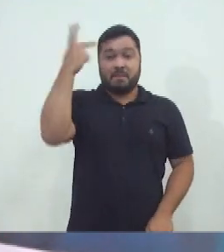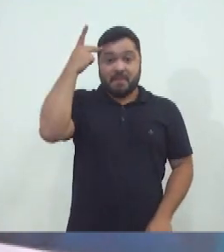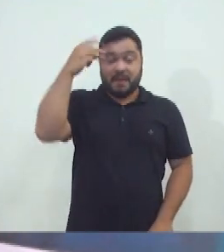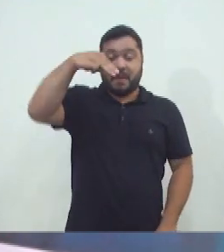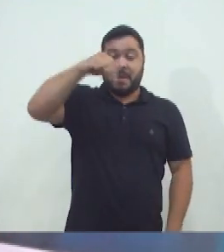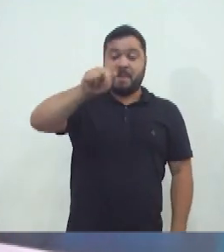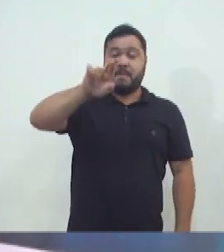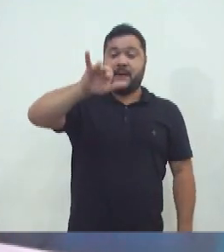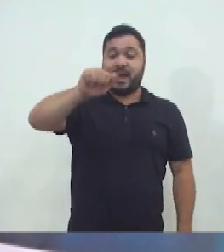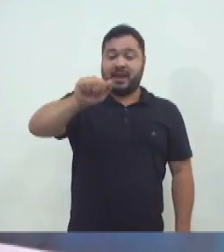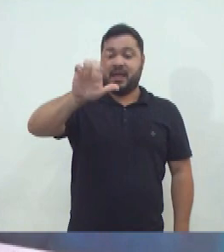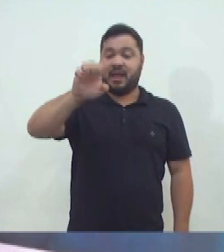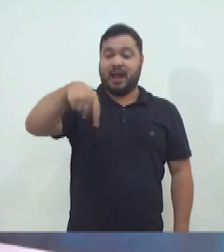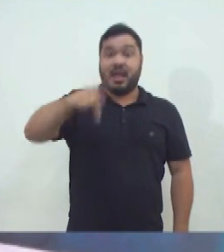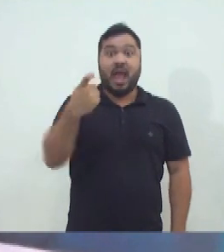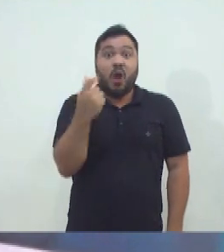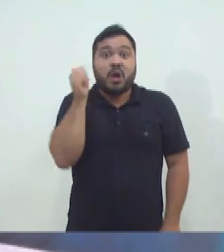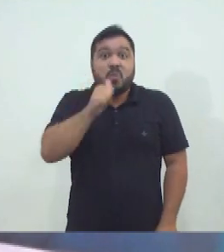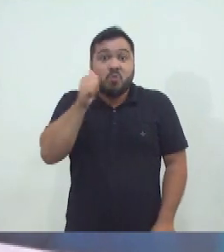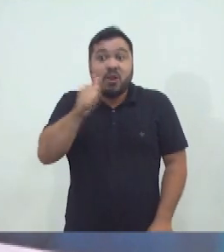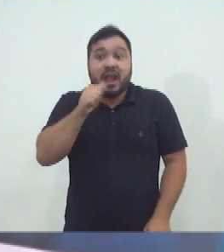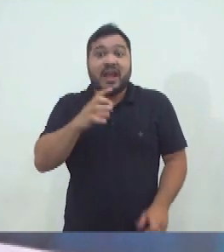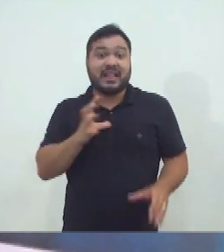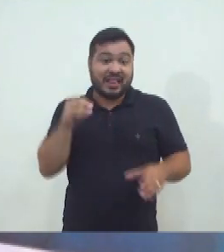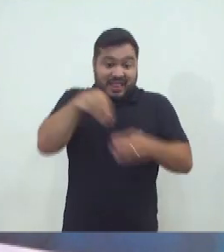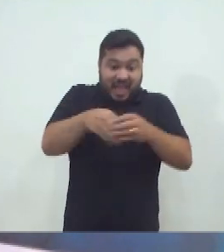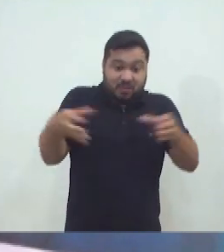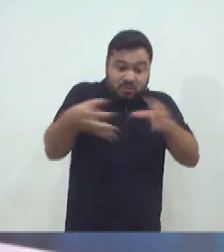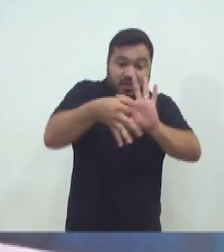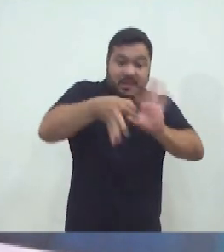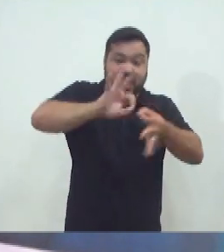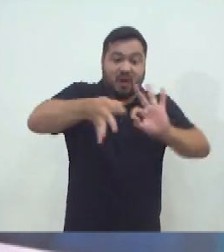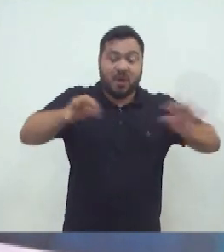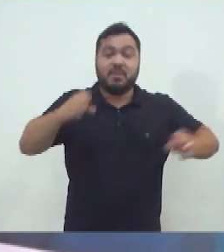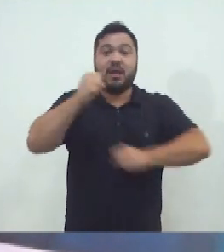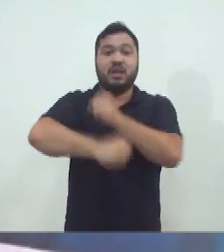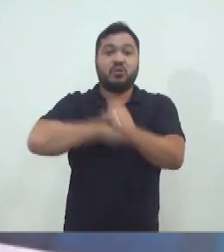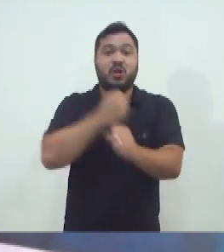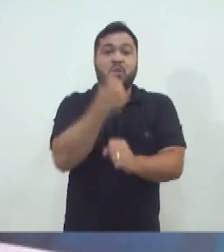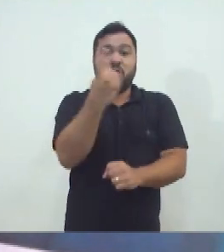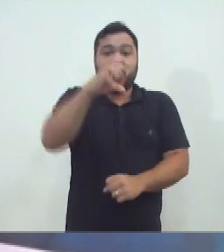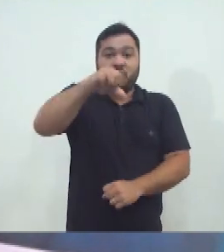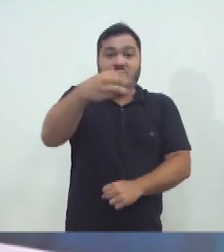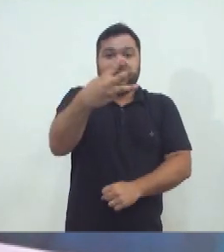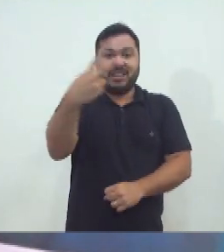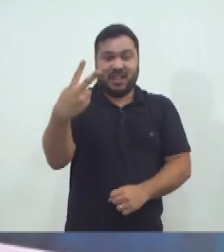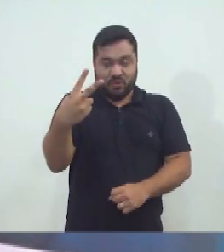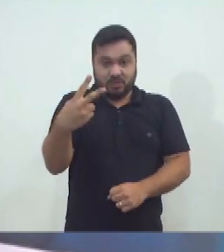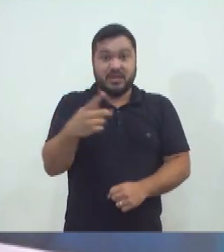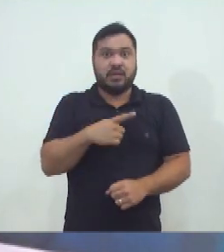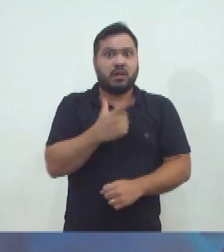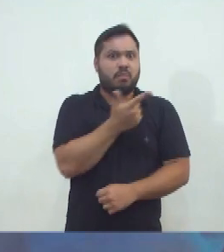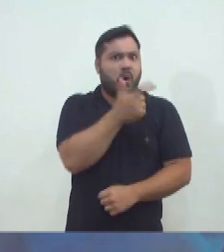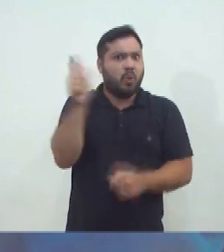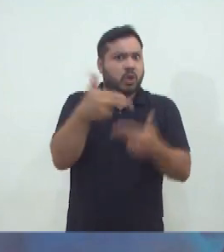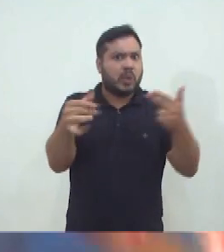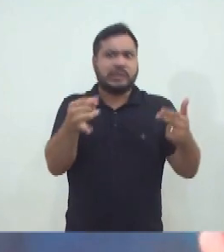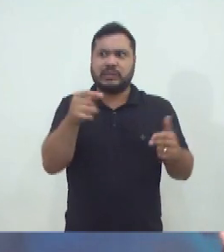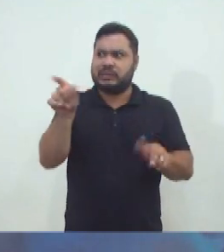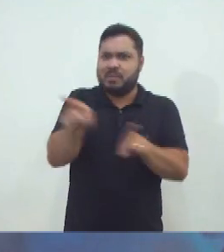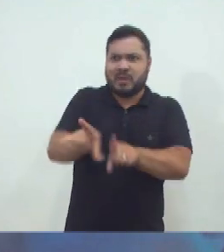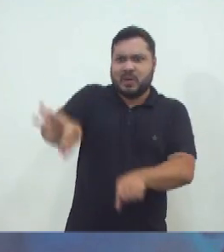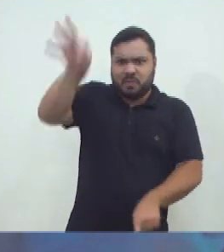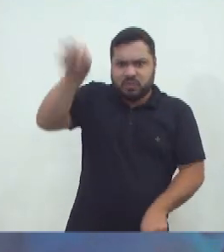Como a paulista Maria Lenk, a única mulher a compor a delegação olímpica de 1932. Outro